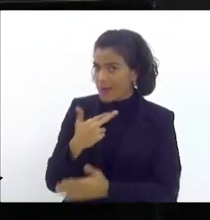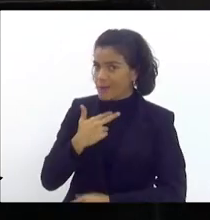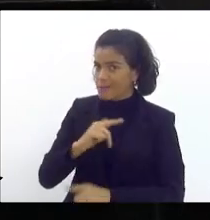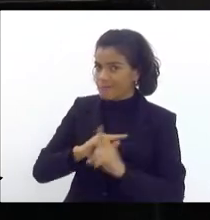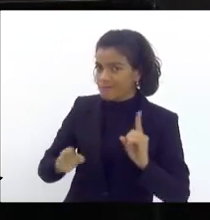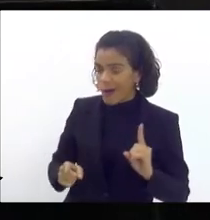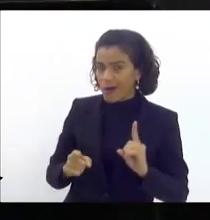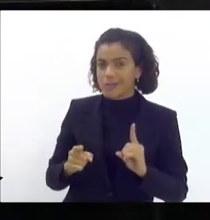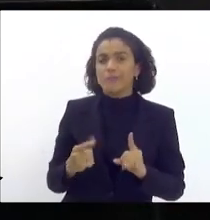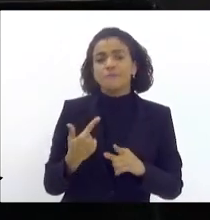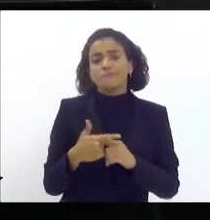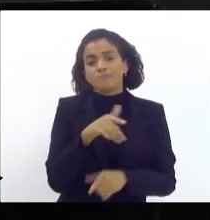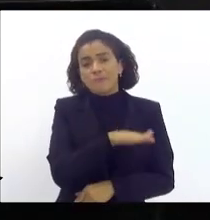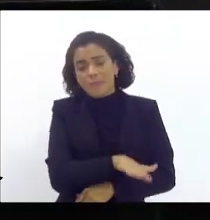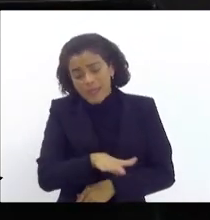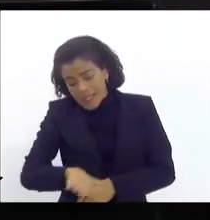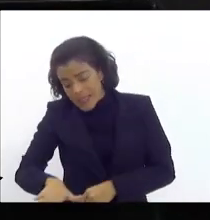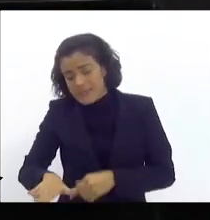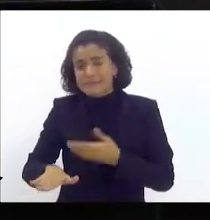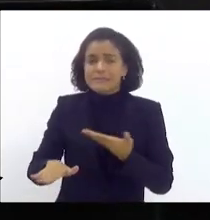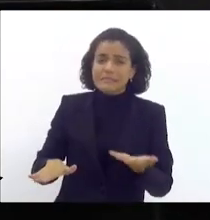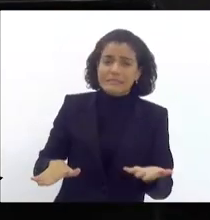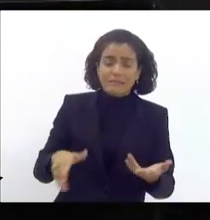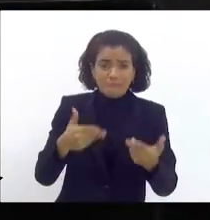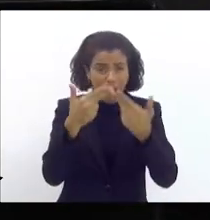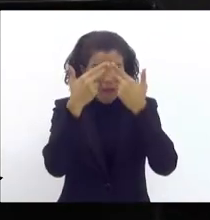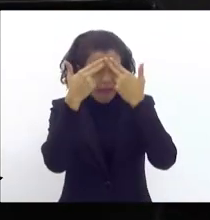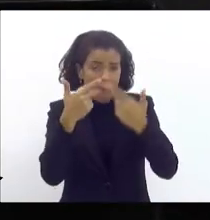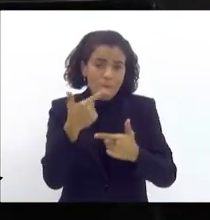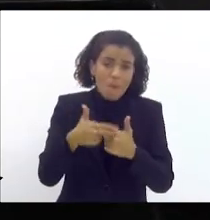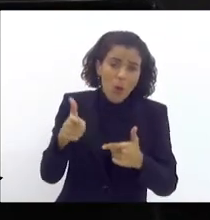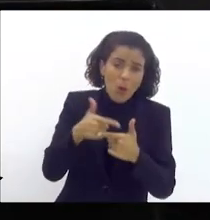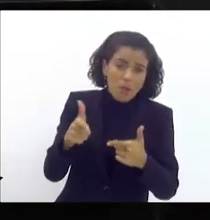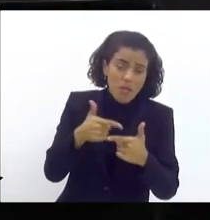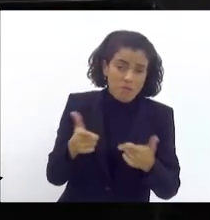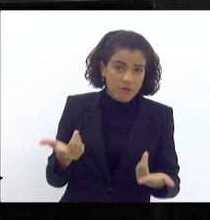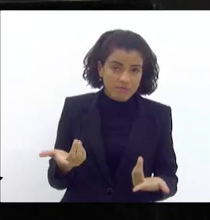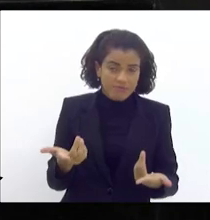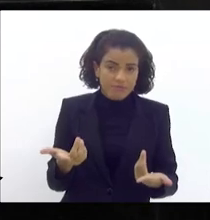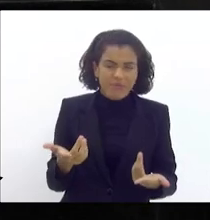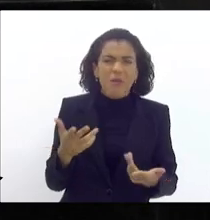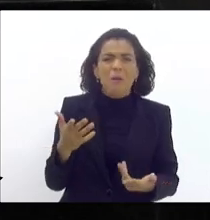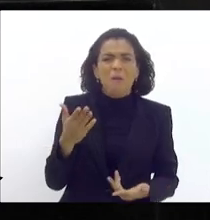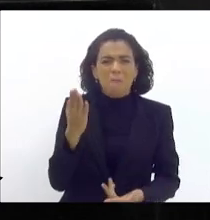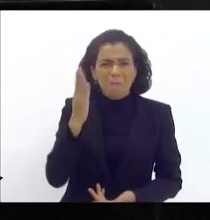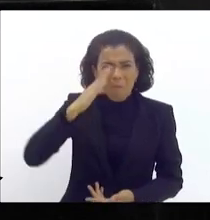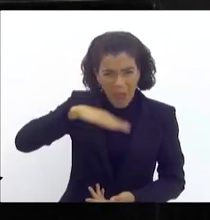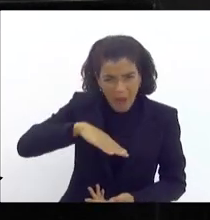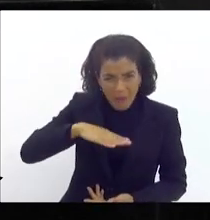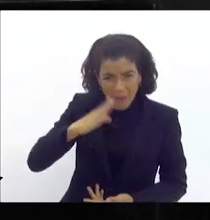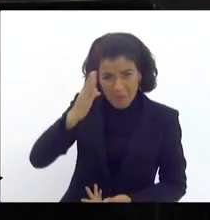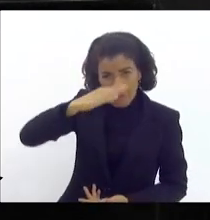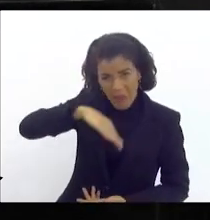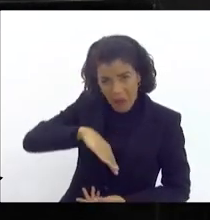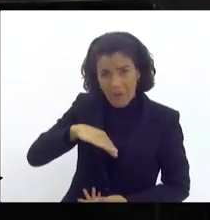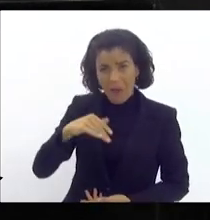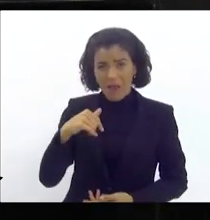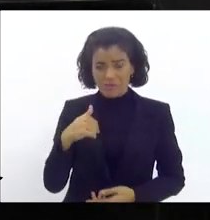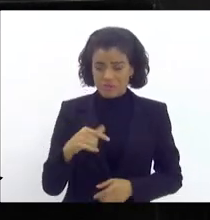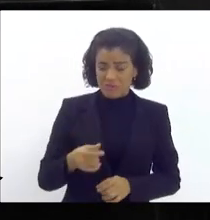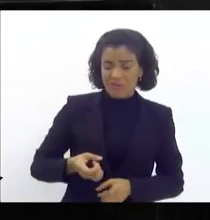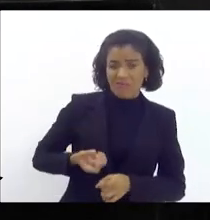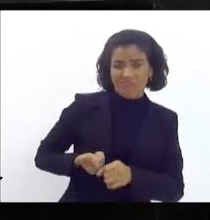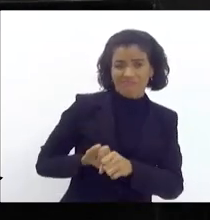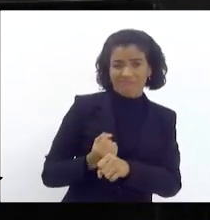não pode ter nada disso porque a criança vai ficar com algum problema, trazer malefícios. Malefícios a gente traz quando a gente deixa um